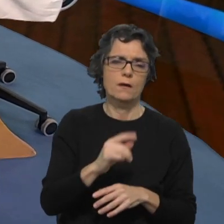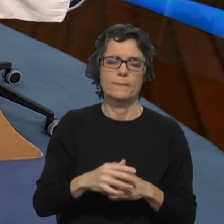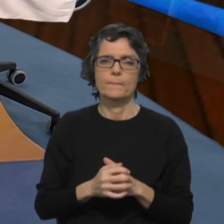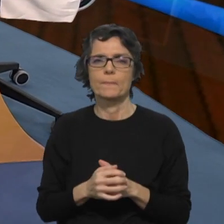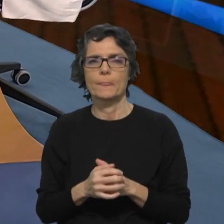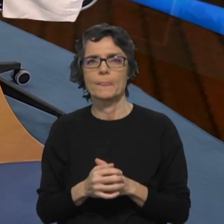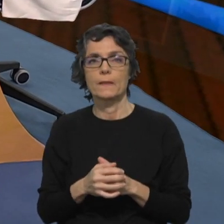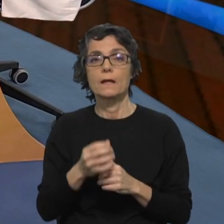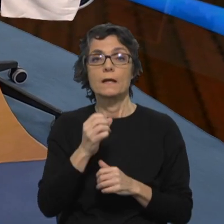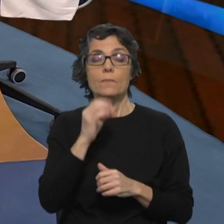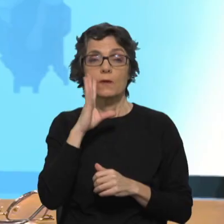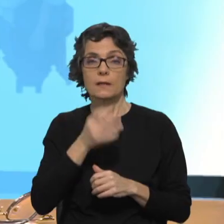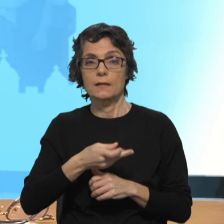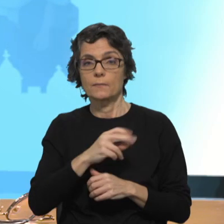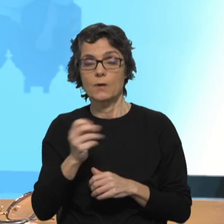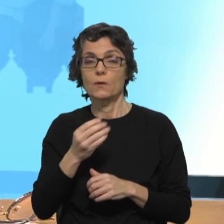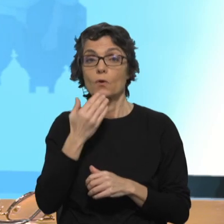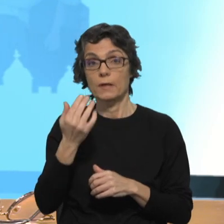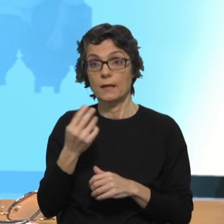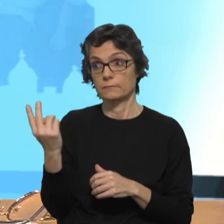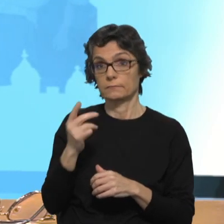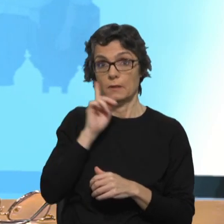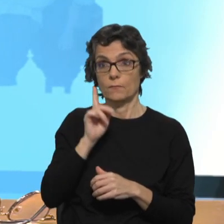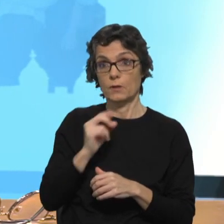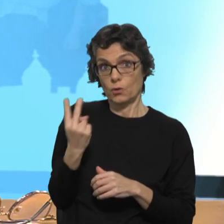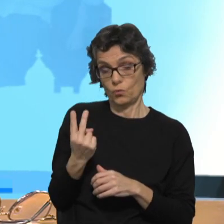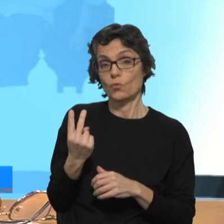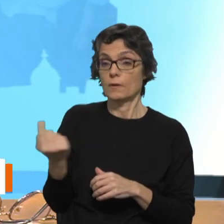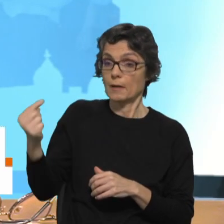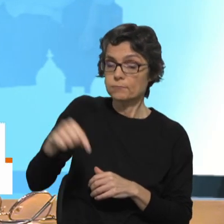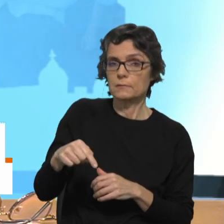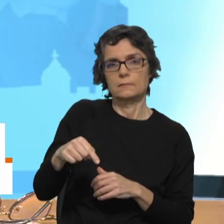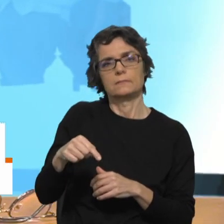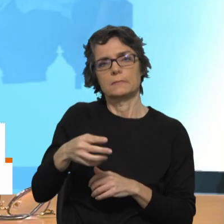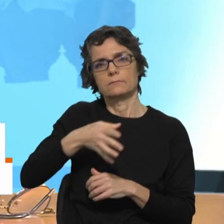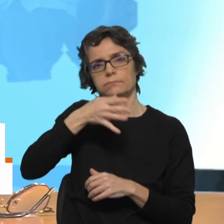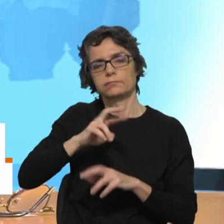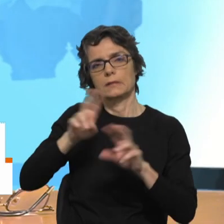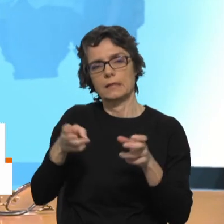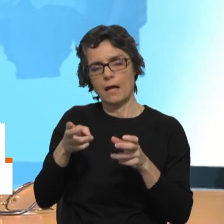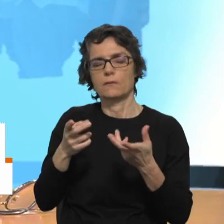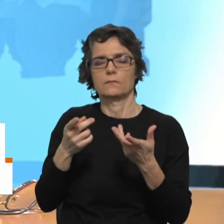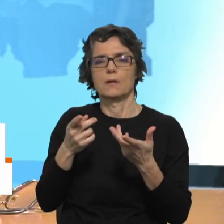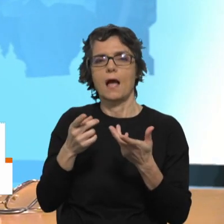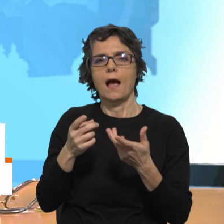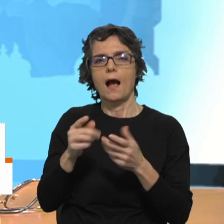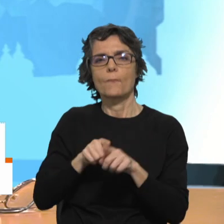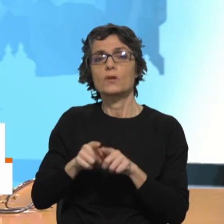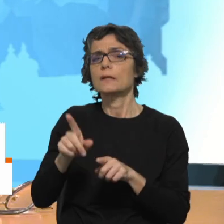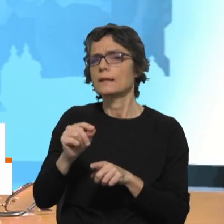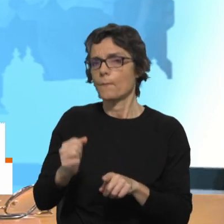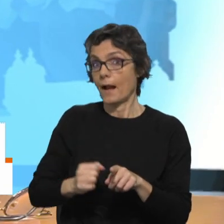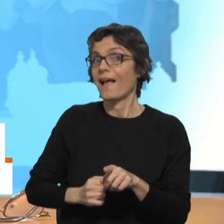Antes de mais, muito obrigada por, em Eclésia, trazer duas mulheres para falar política e duas mulheres católicas. Não é assim tão